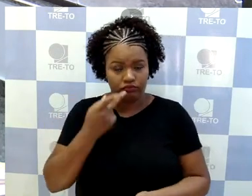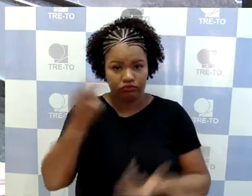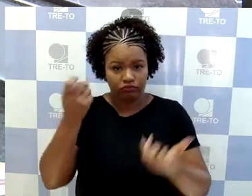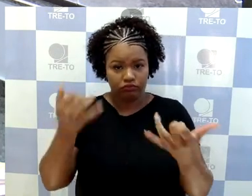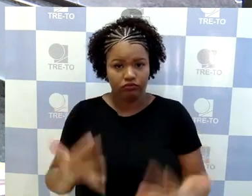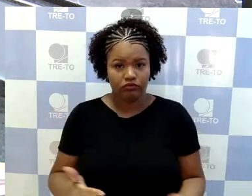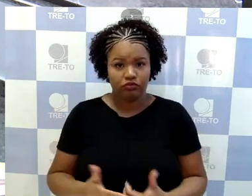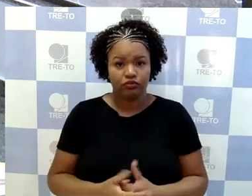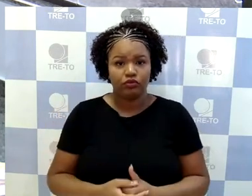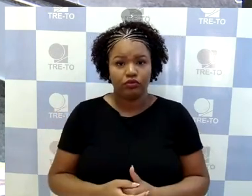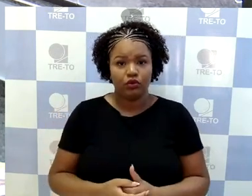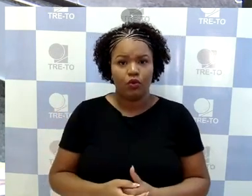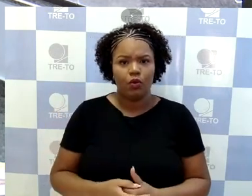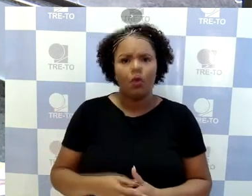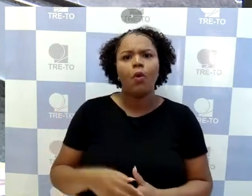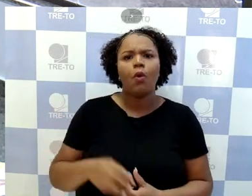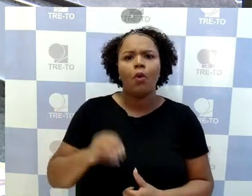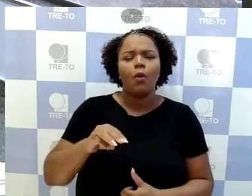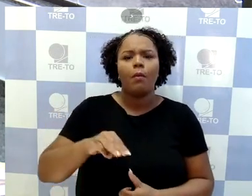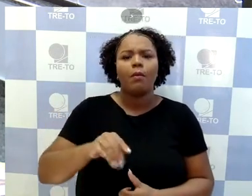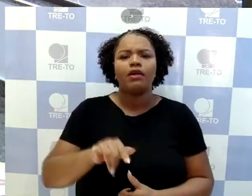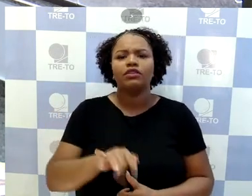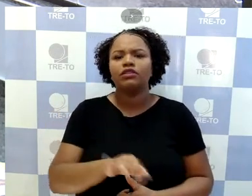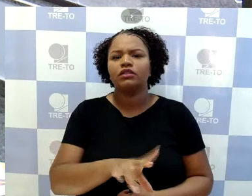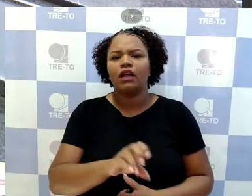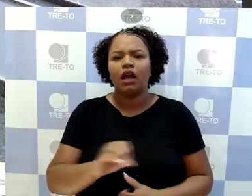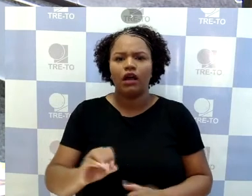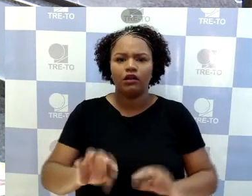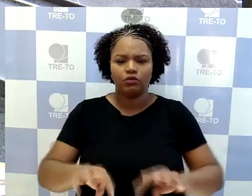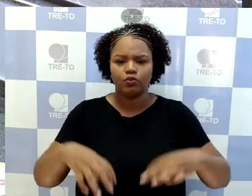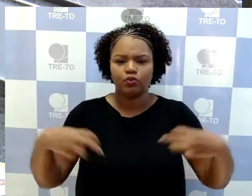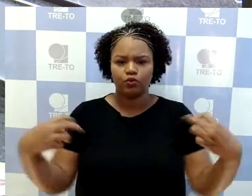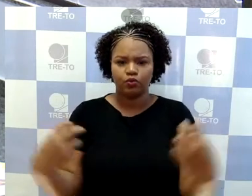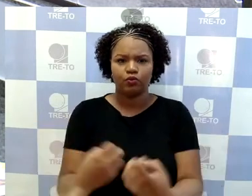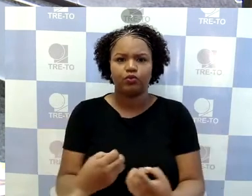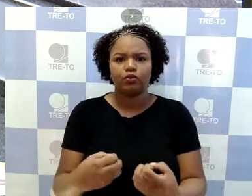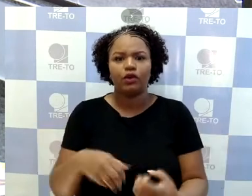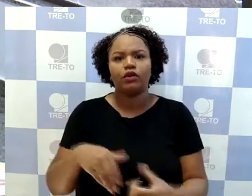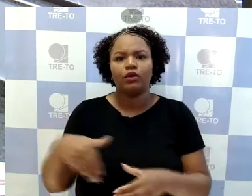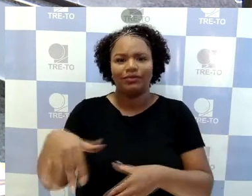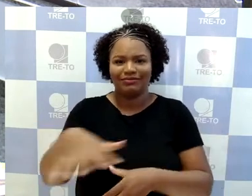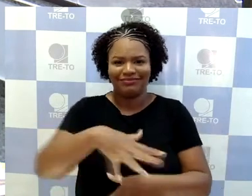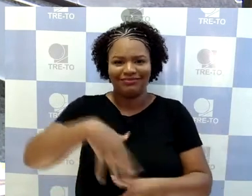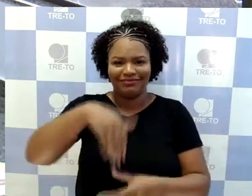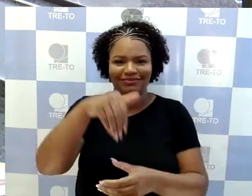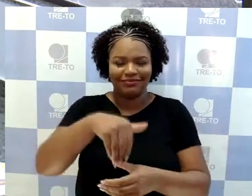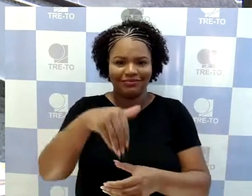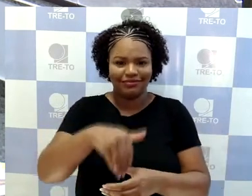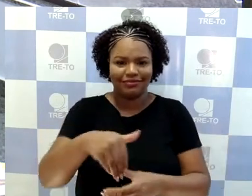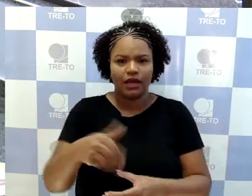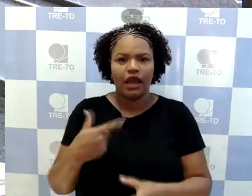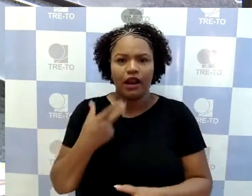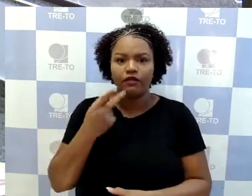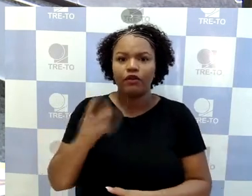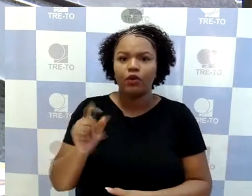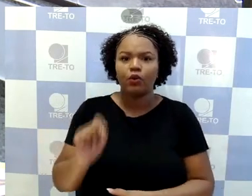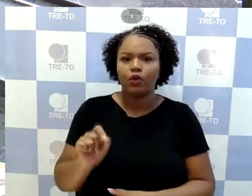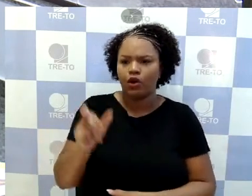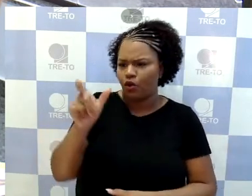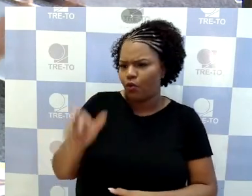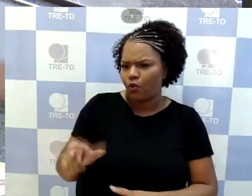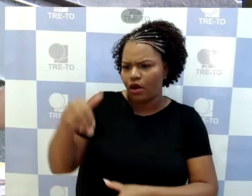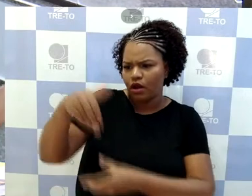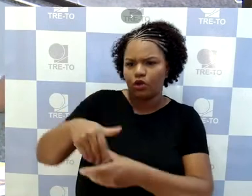ele analisou, ele fez questão de destacar quando ele disse que não estamos falando de um eleitor comum, que não sabe a diferença entre uma